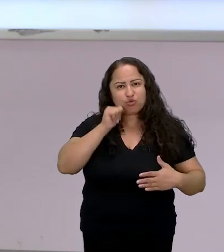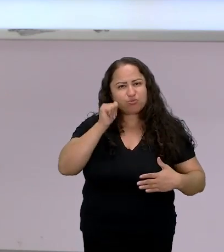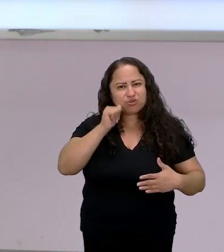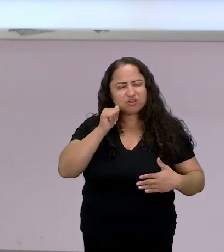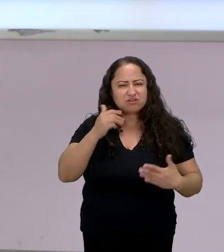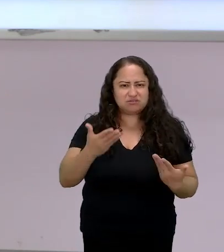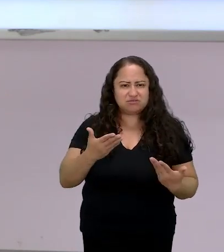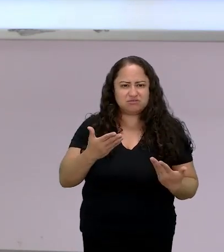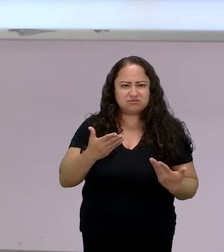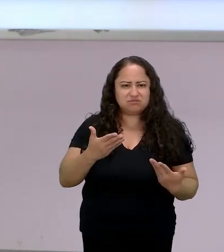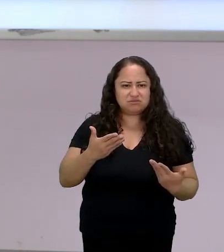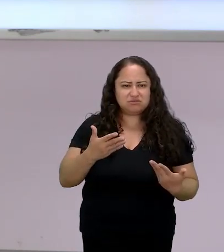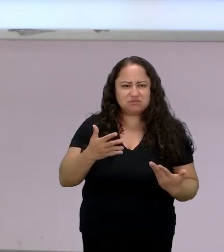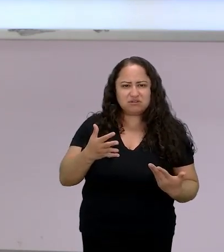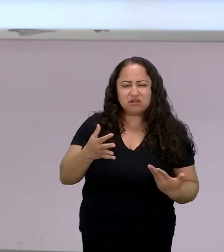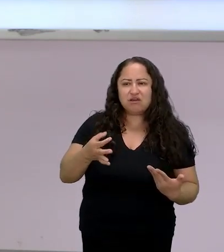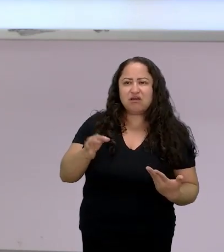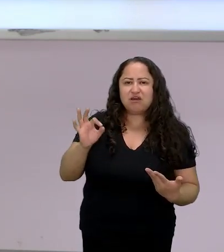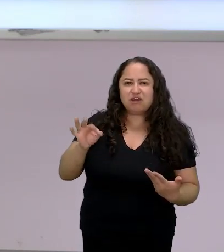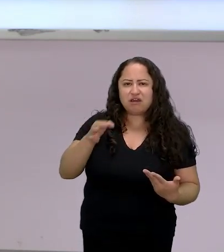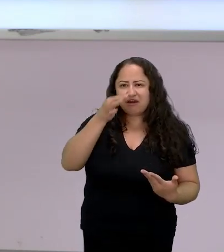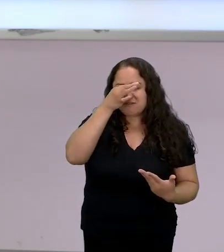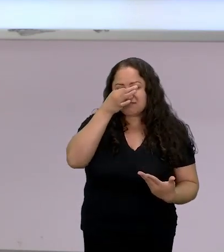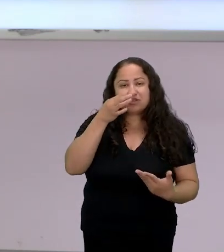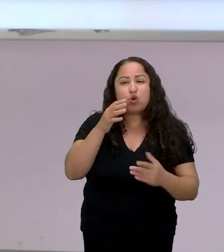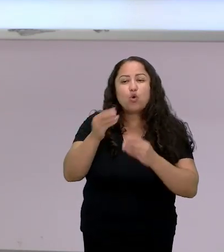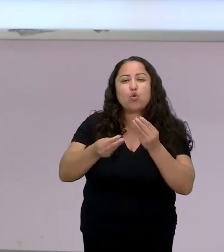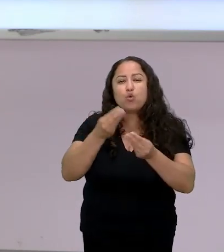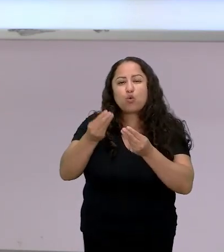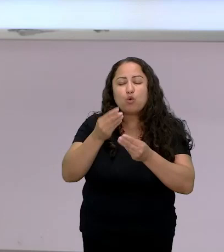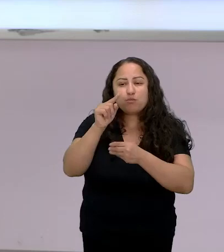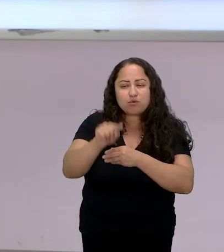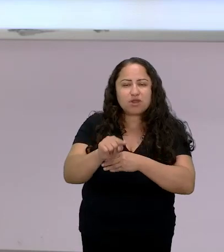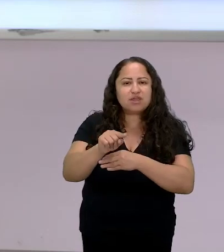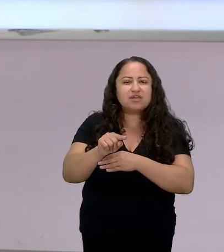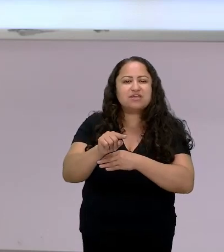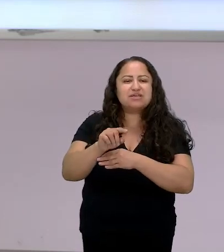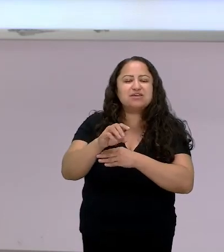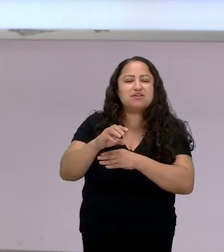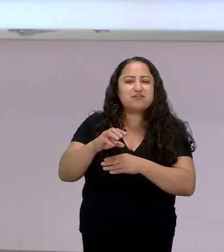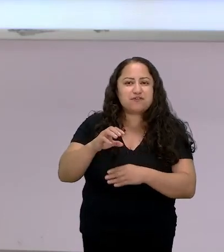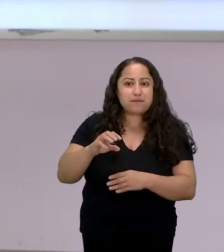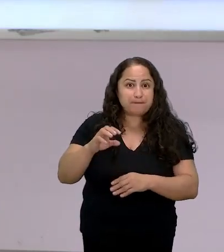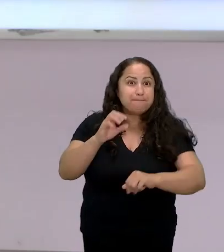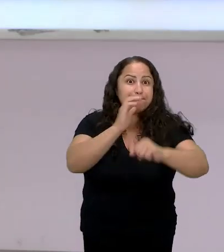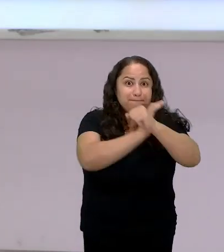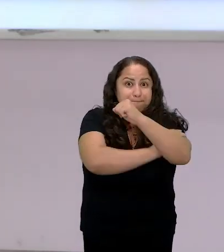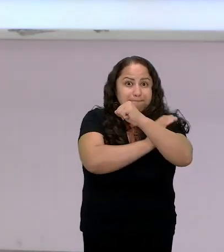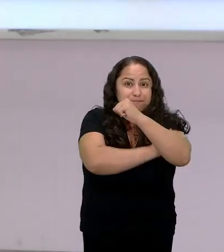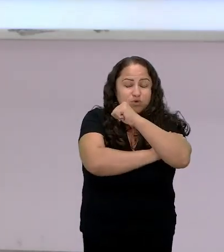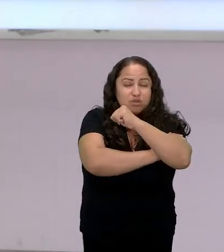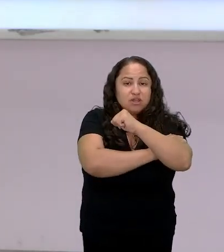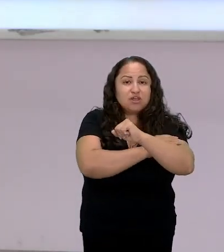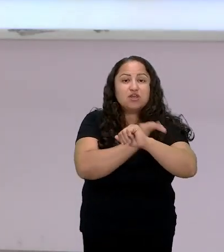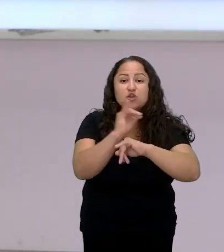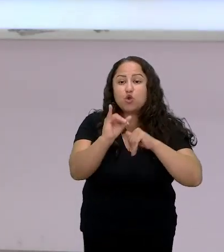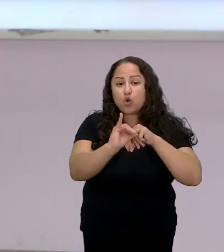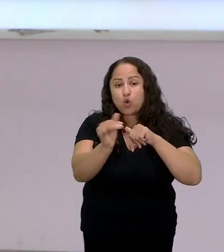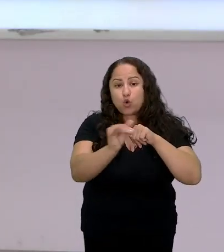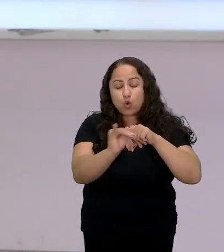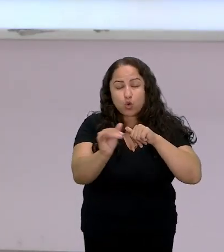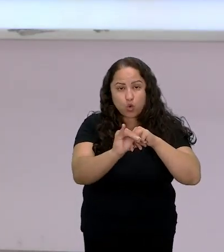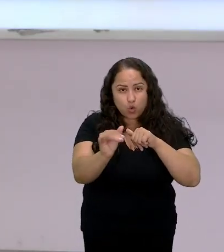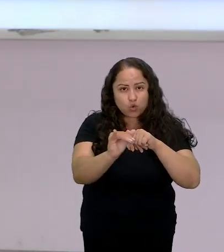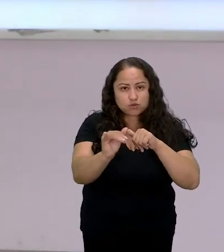Marise como feminista ela traz isso contando a história da Tituba a